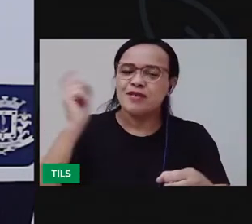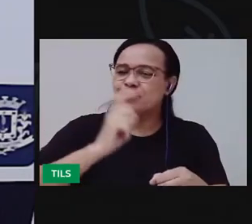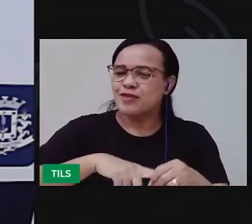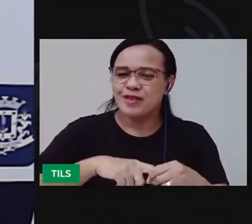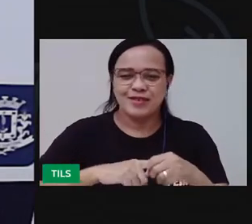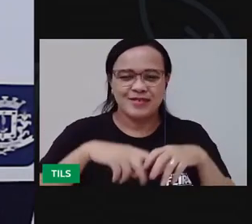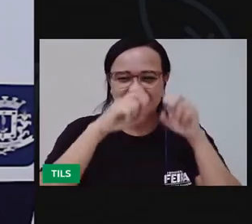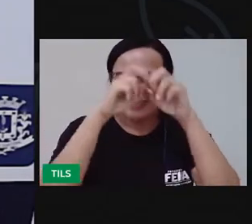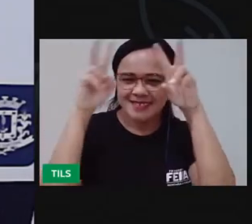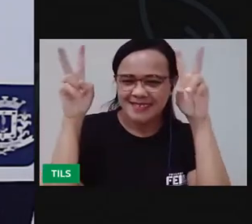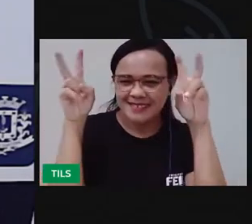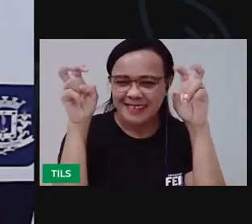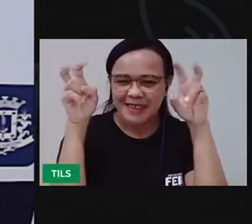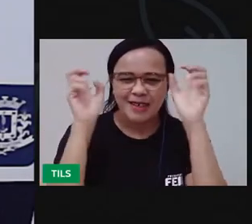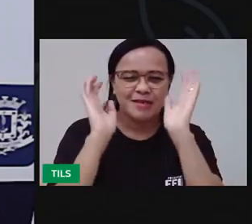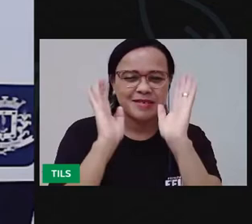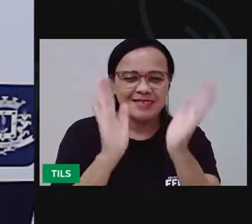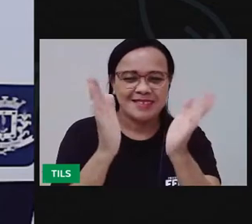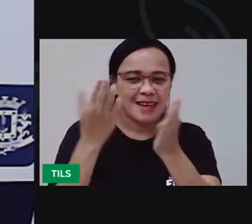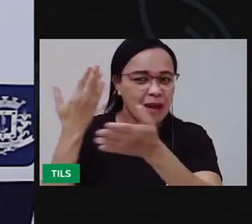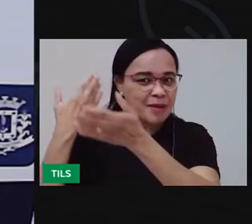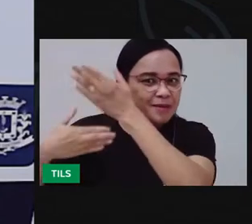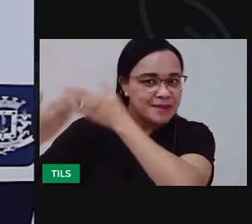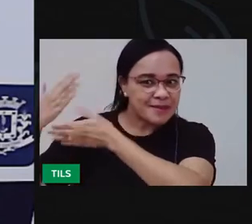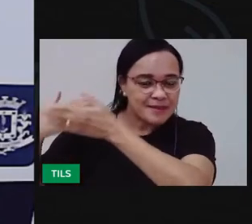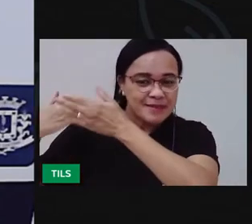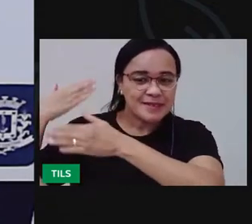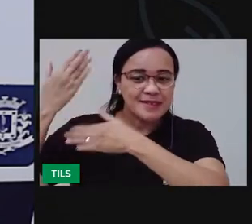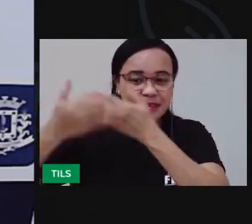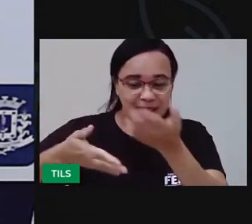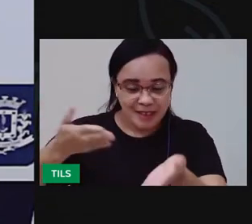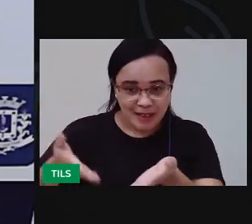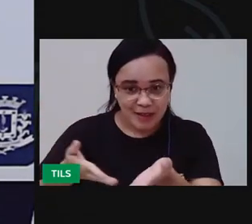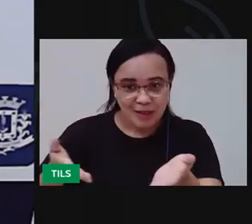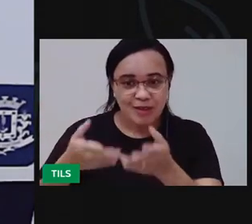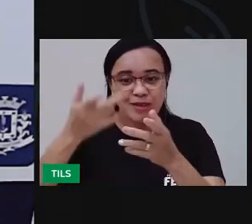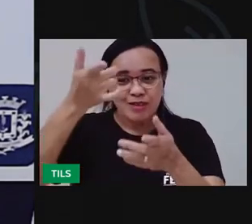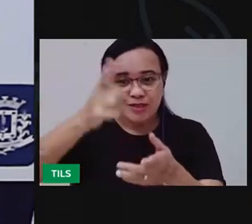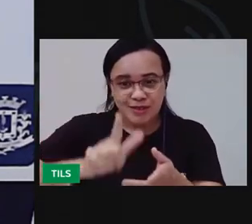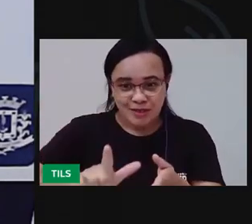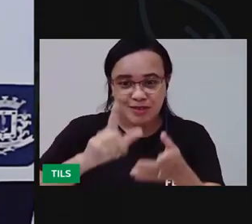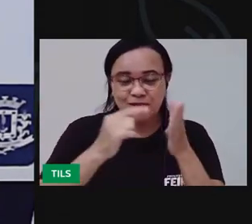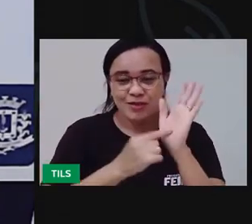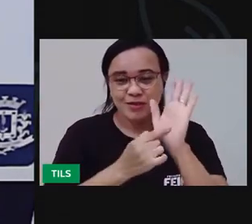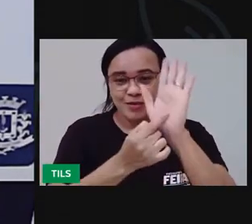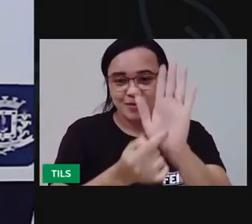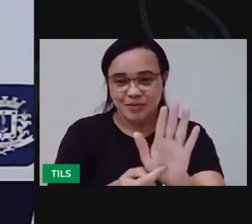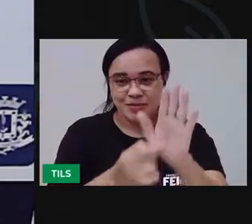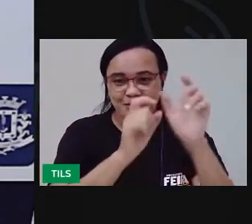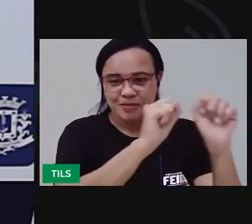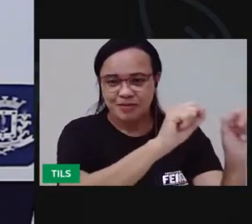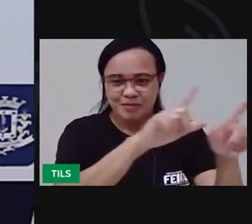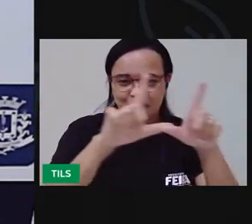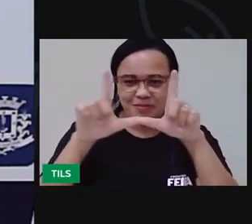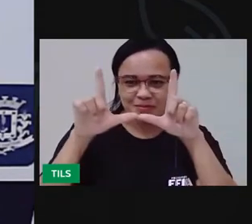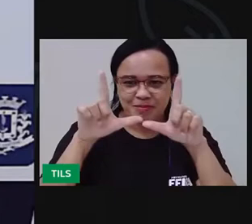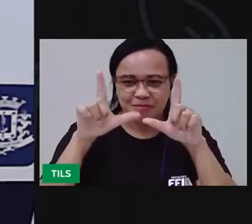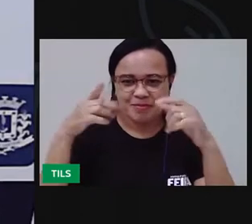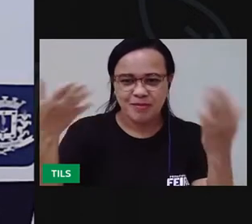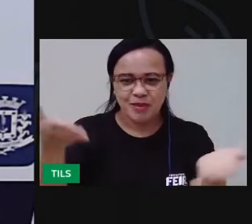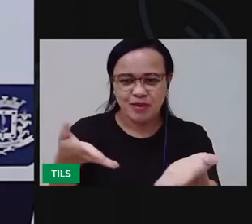trabalhando aí nas últimas aulas. Deixa eu mostrar para vocês a apresentação que eu preparei para essa aula.